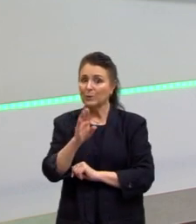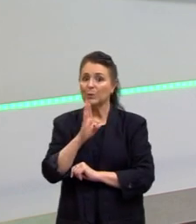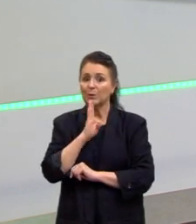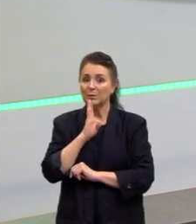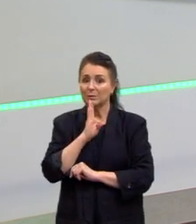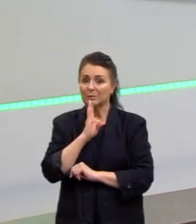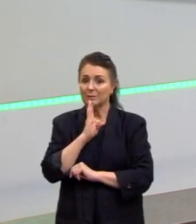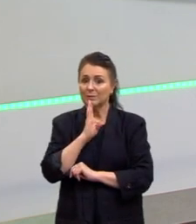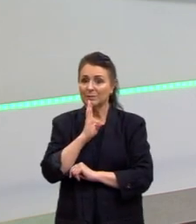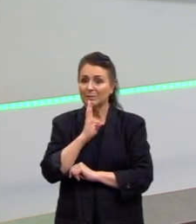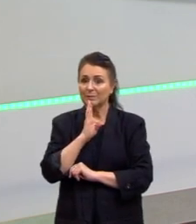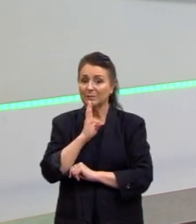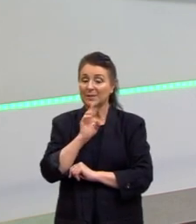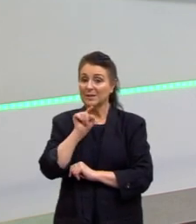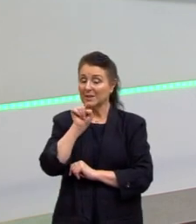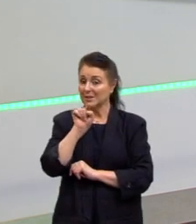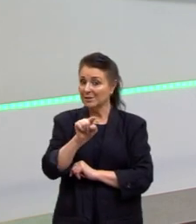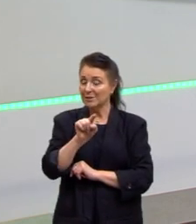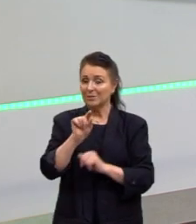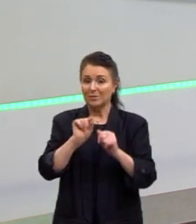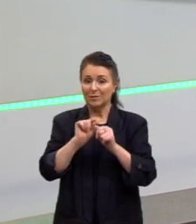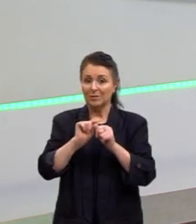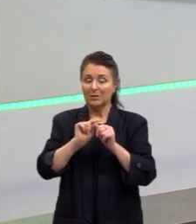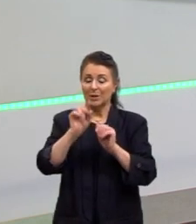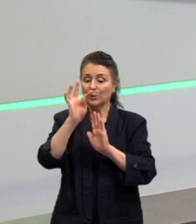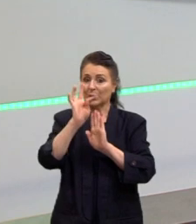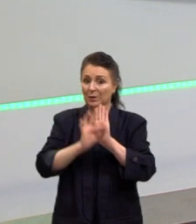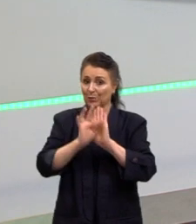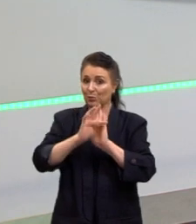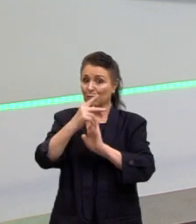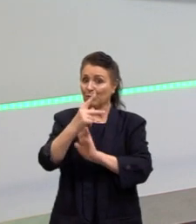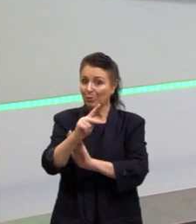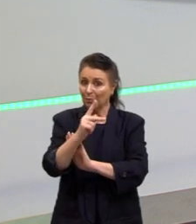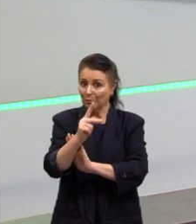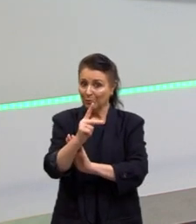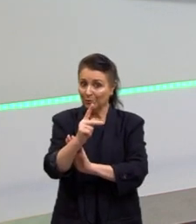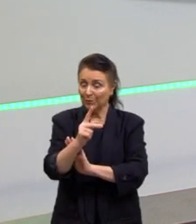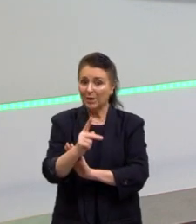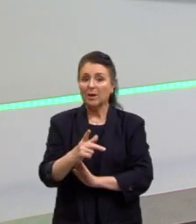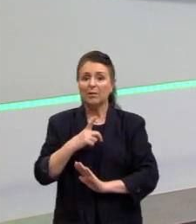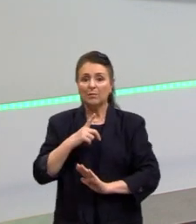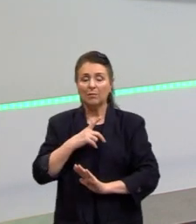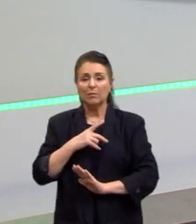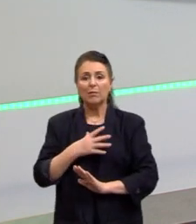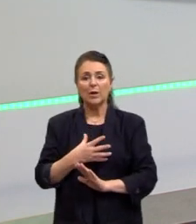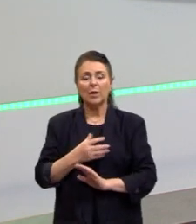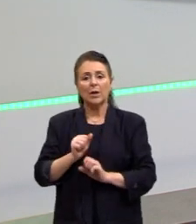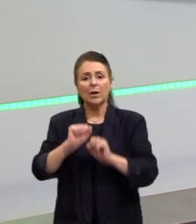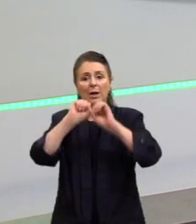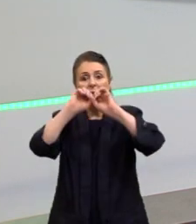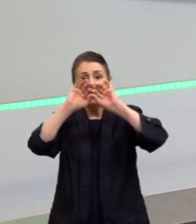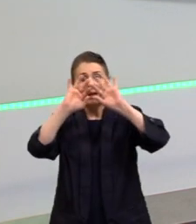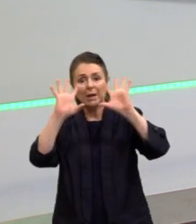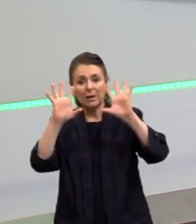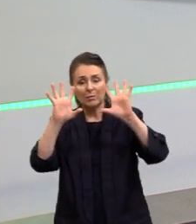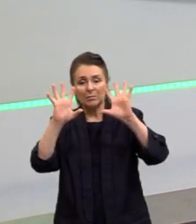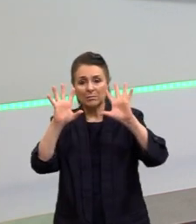E isso é que vai fazer com que o teu texto fique rico e que fique nota mil.